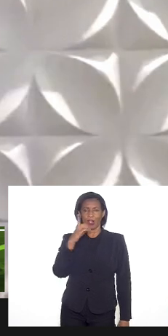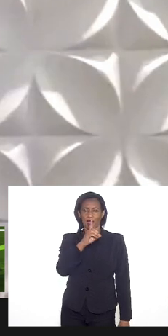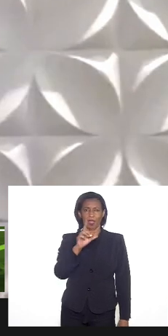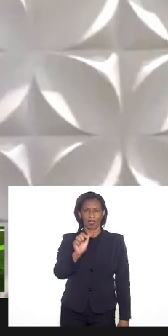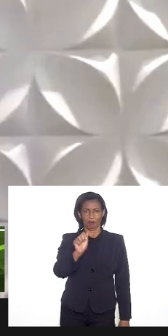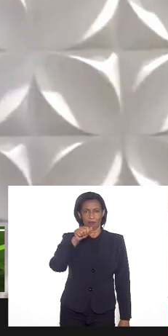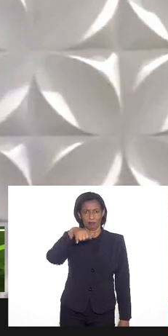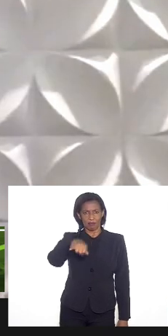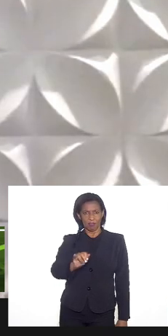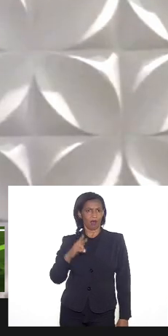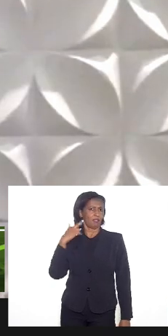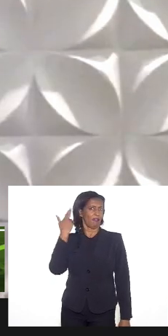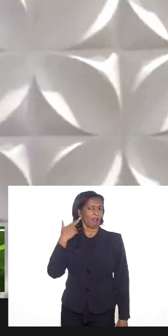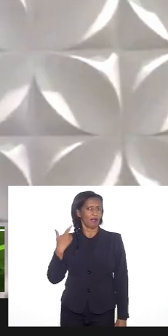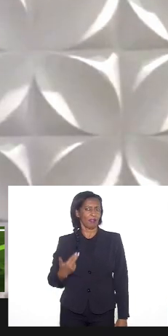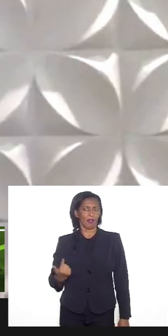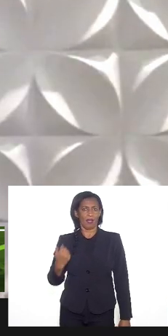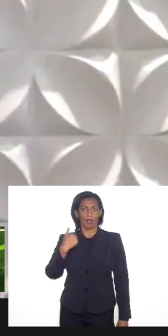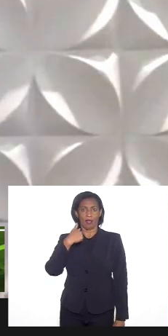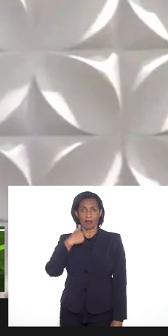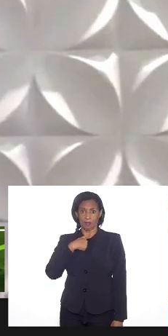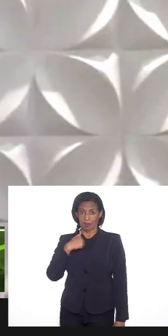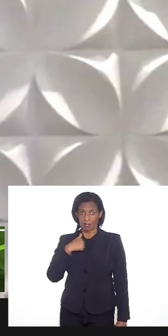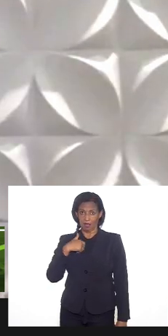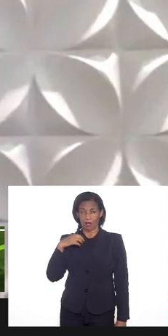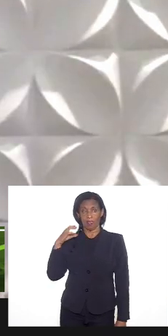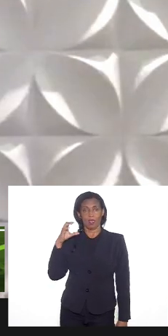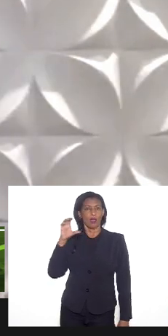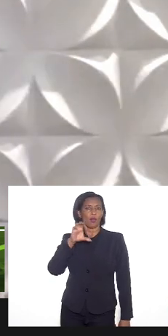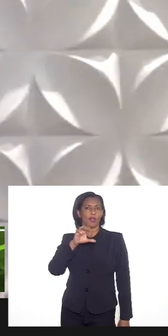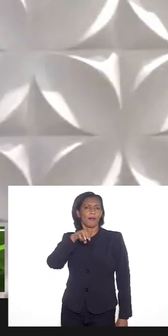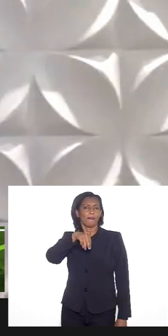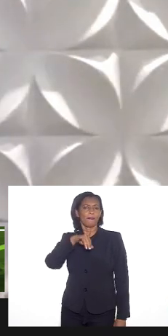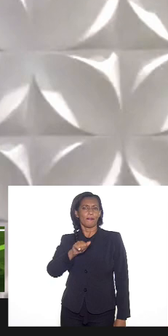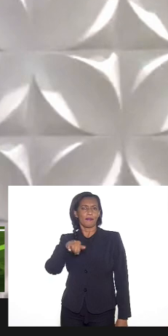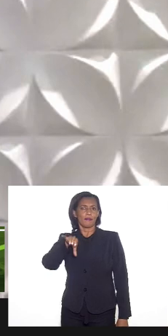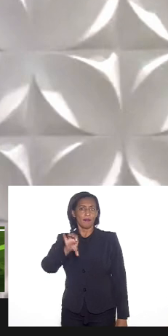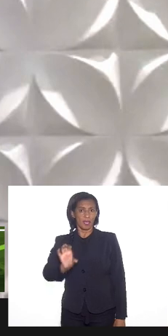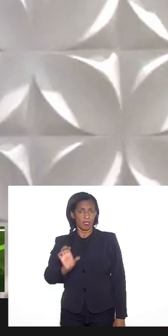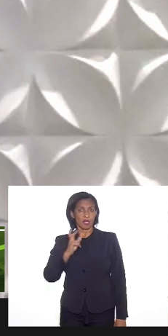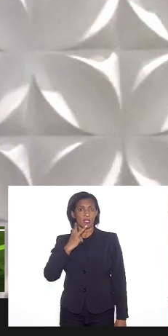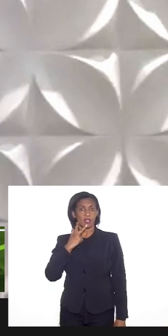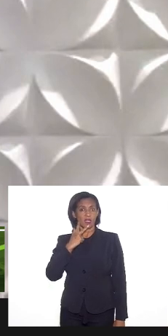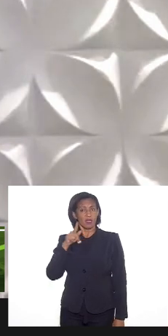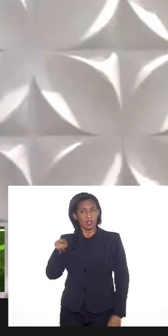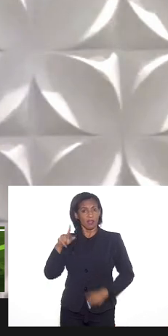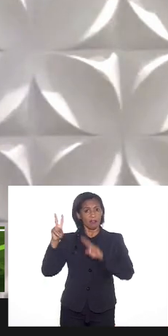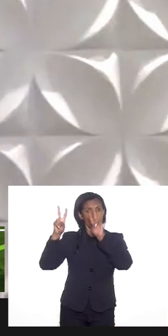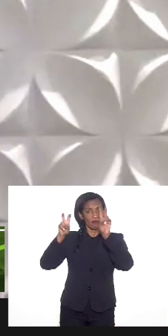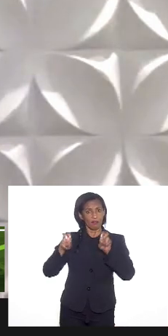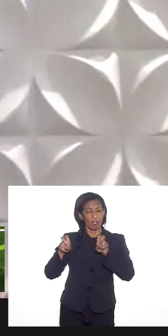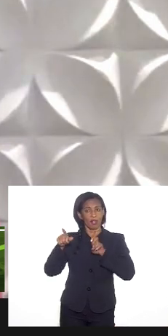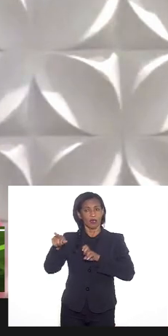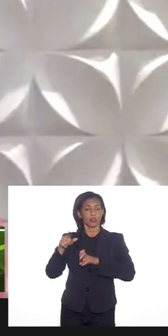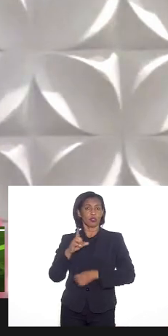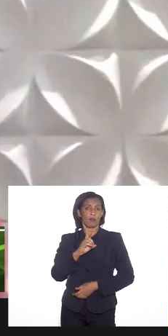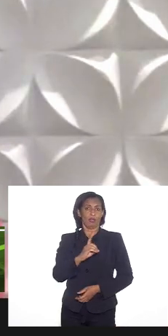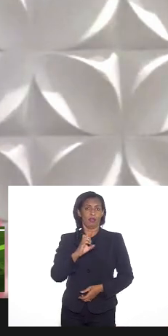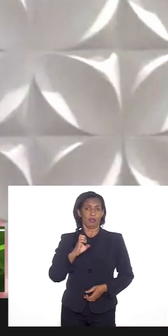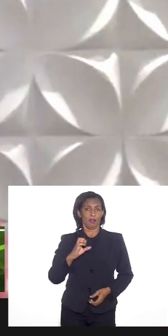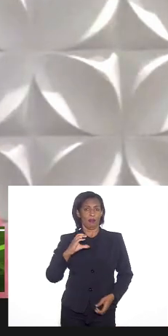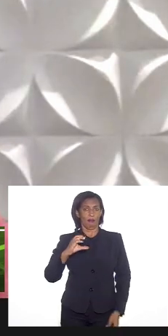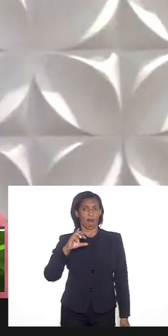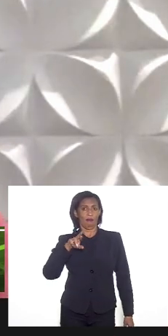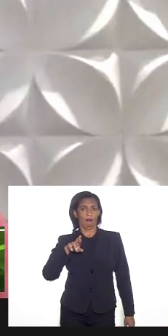Monteiro Renata Souza eu e Carlos Mink que fala sobre a interiorização da Decrade então